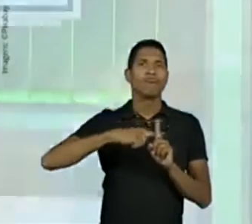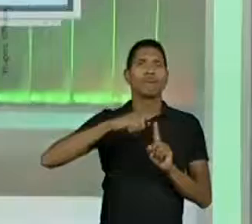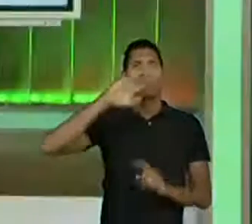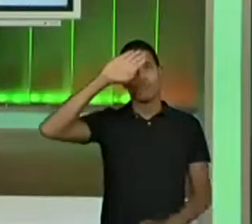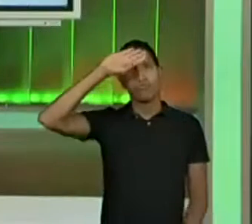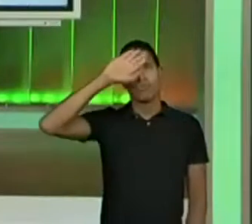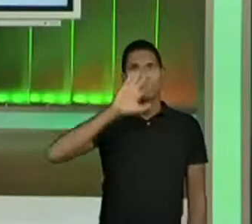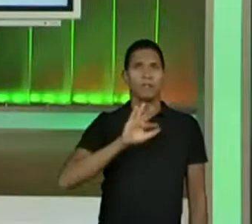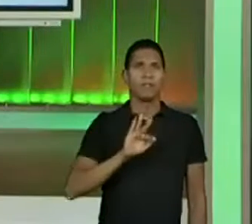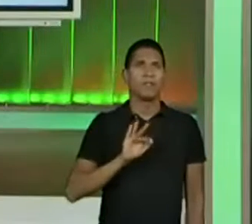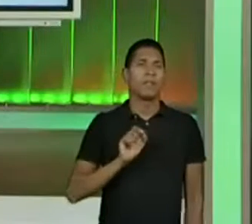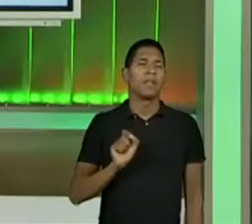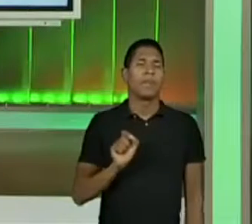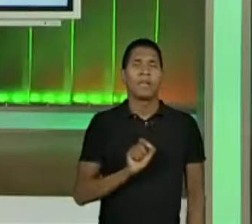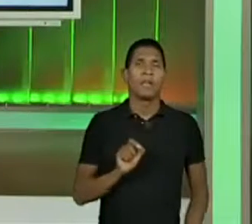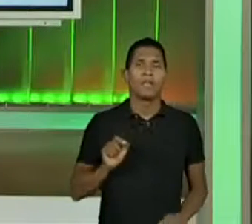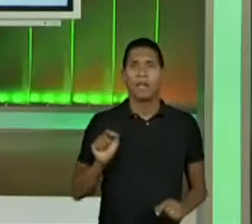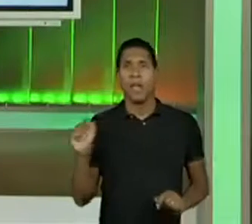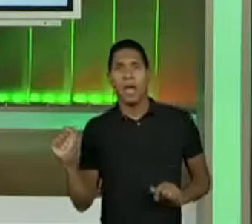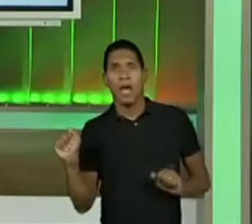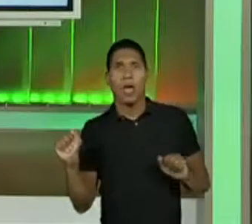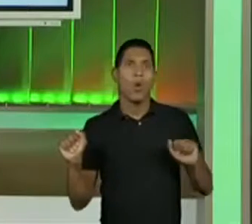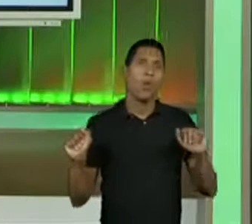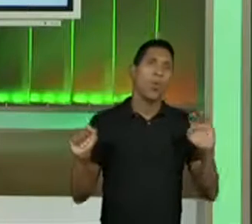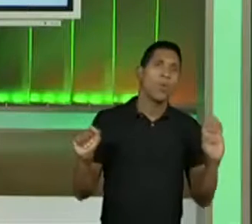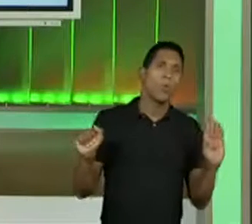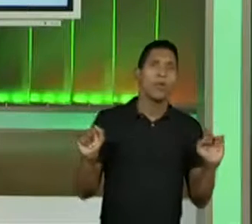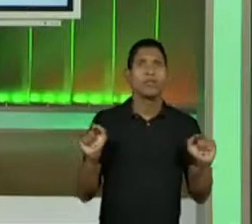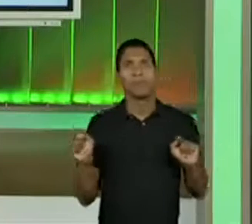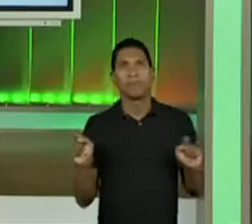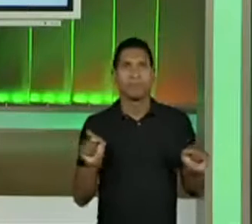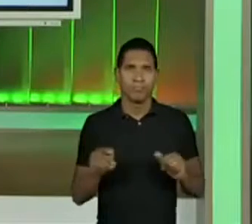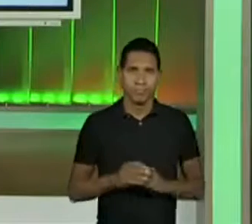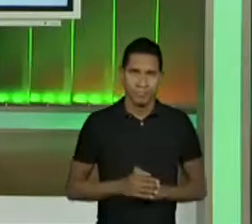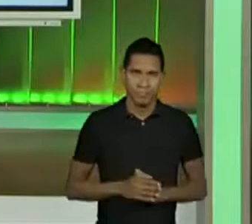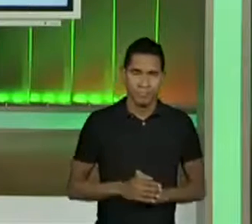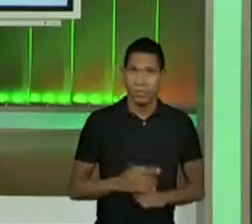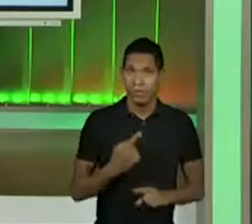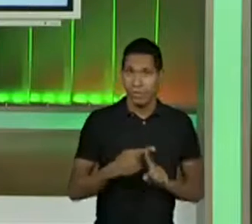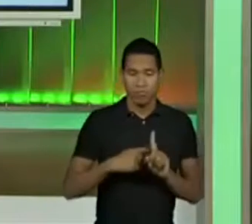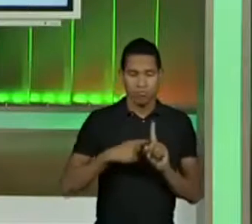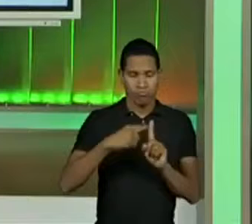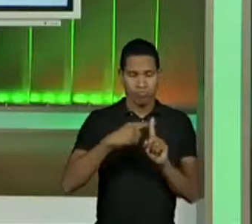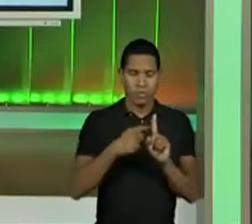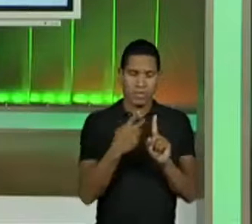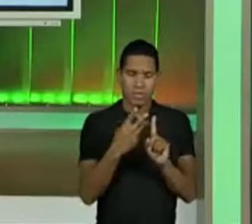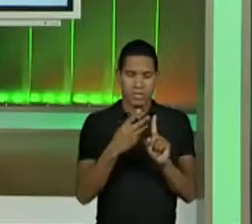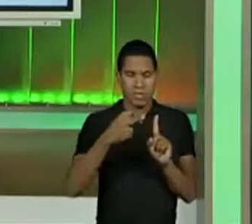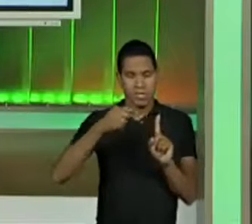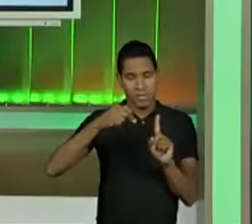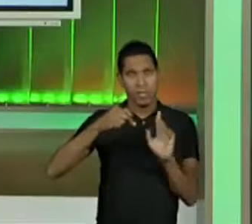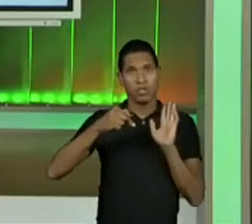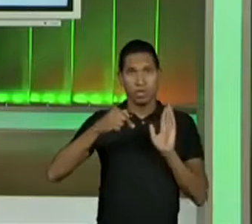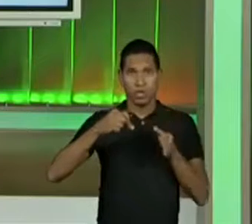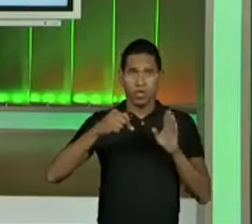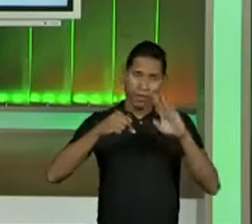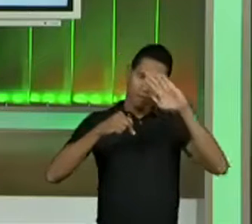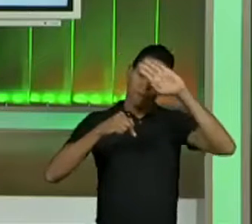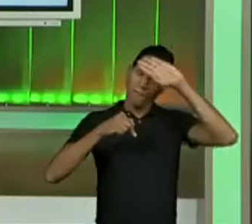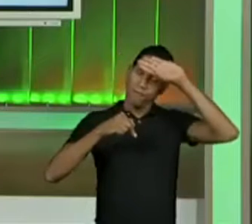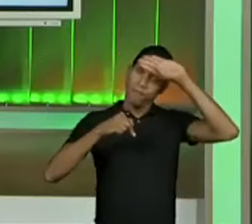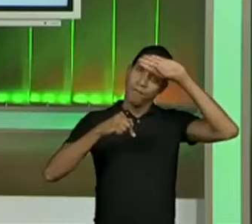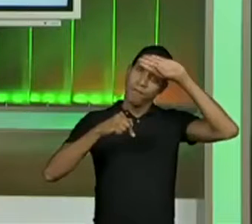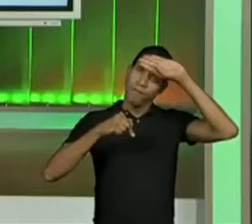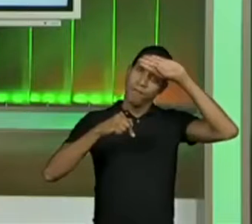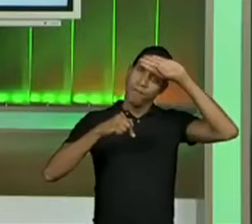Podemos afirmar isso, então? Isso, acima de 37 graus, já podemos considerar que a pessoa está com